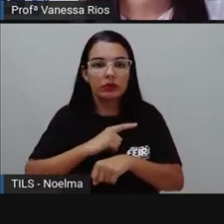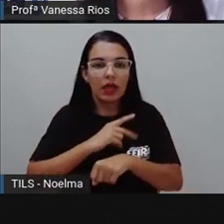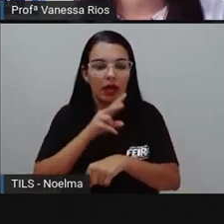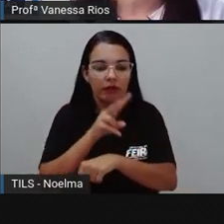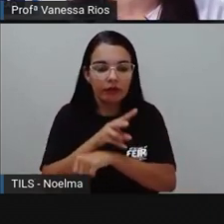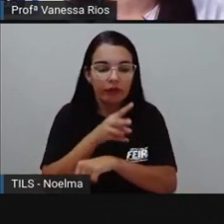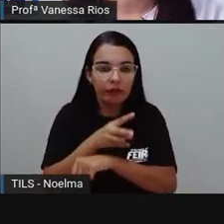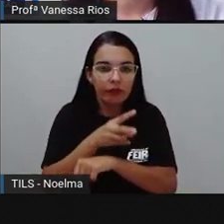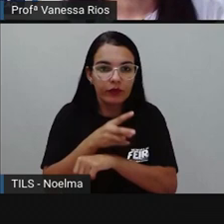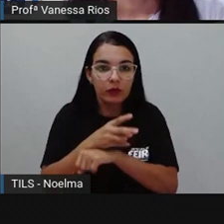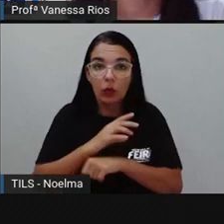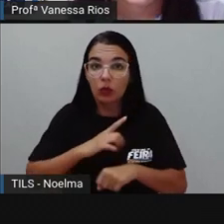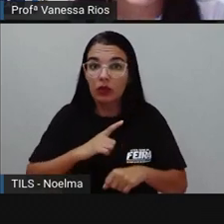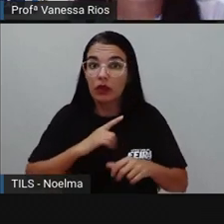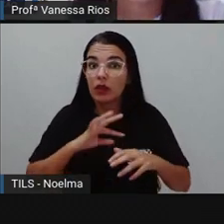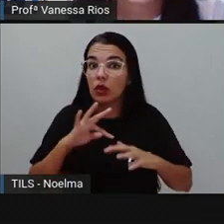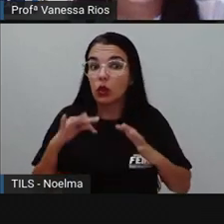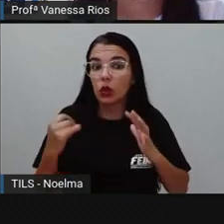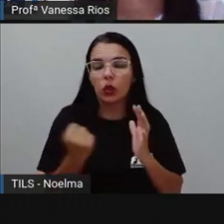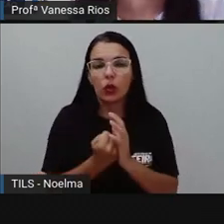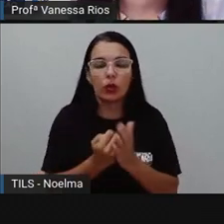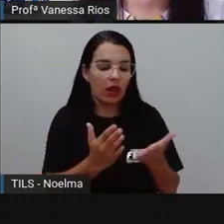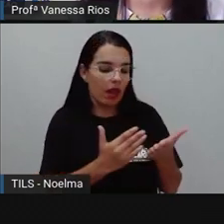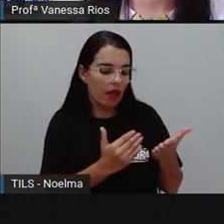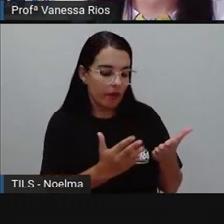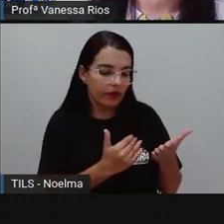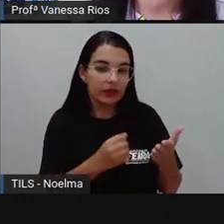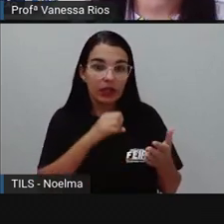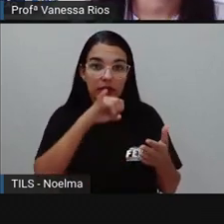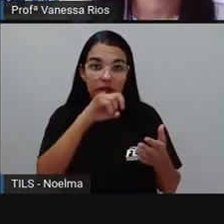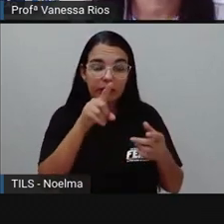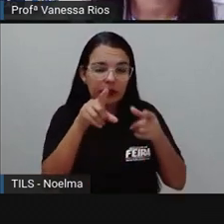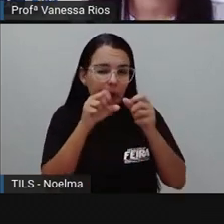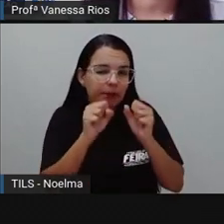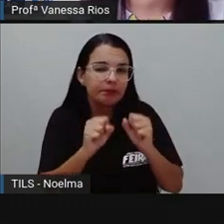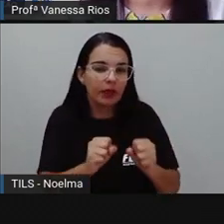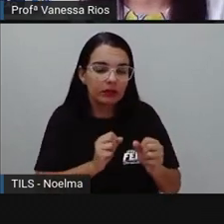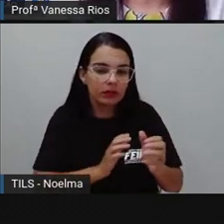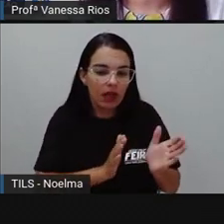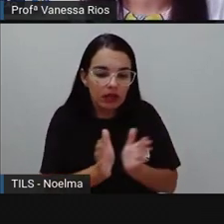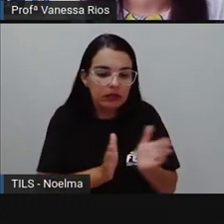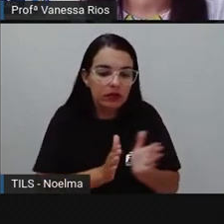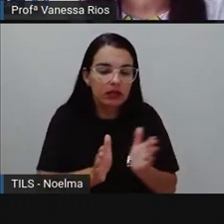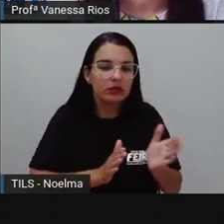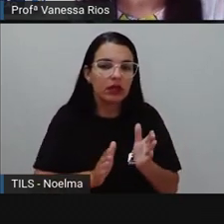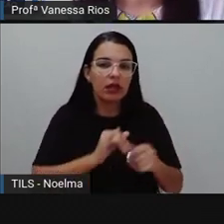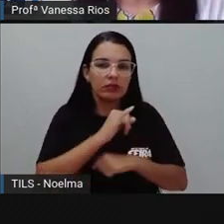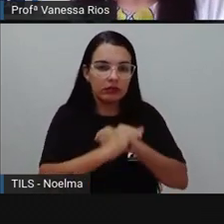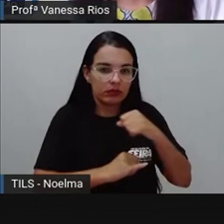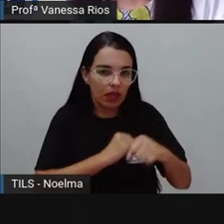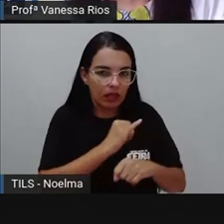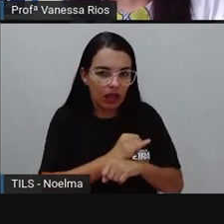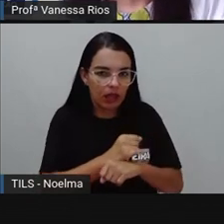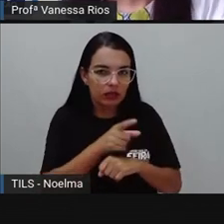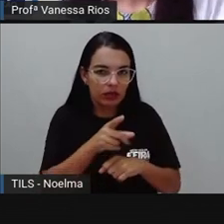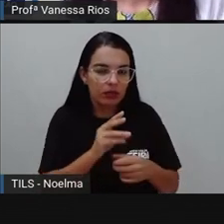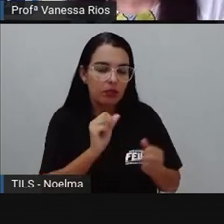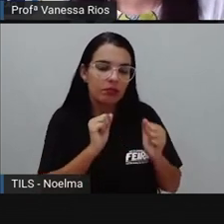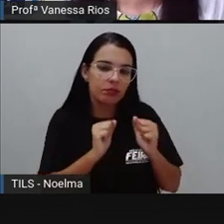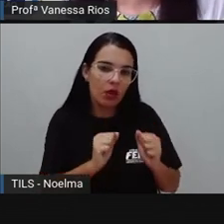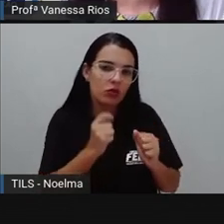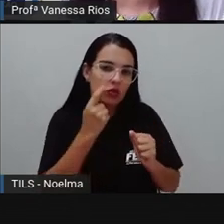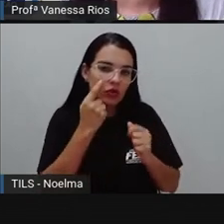todo o conteúdo da revista. Então, se você não tem a possibilidade de fazer a leitura, né? Da parte impressa,